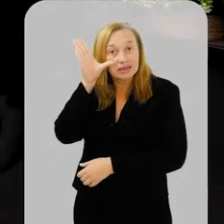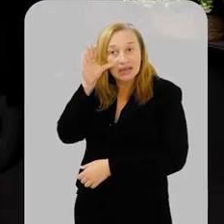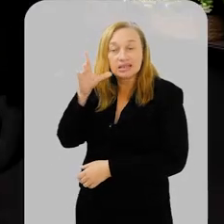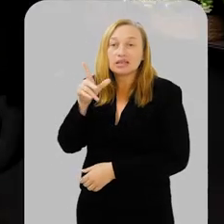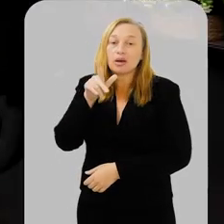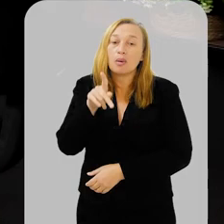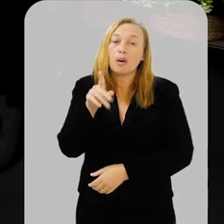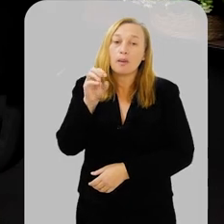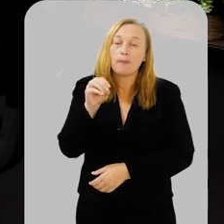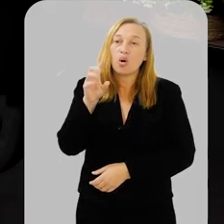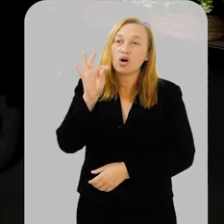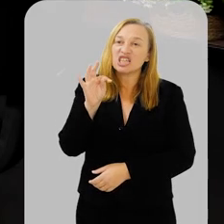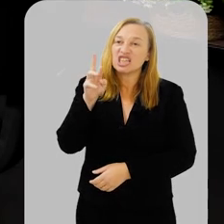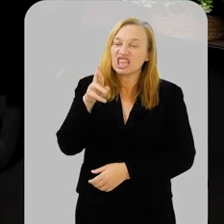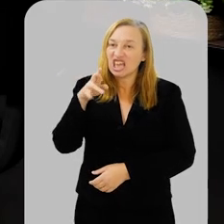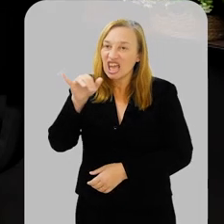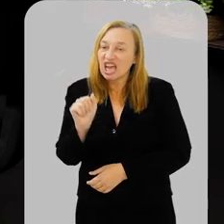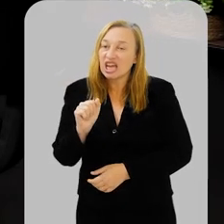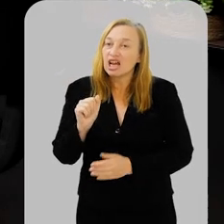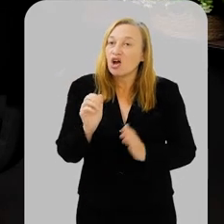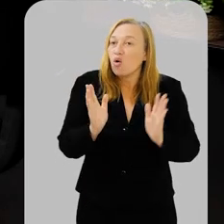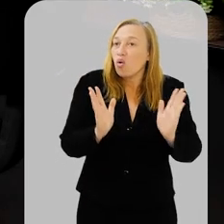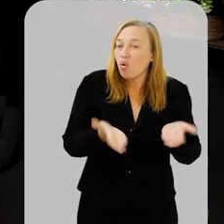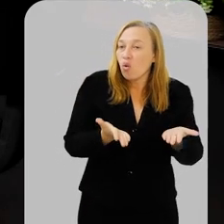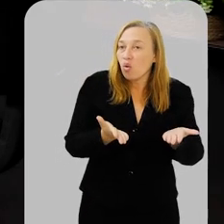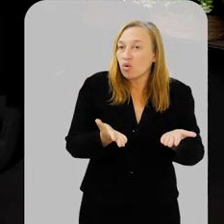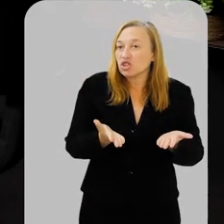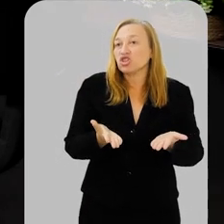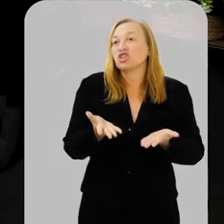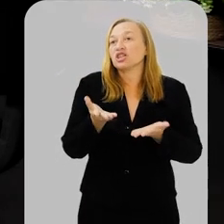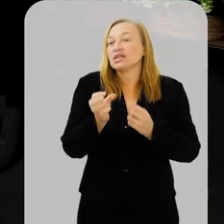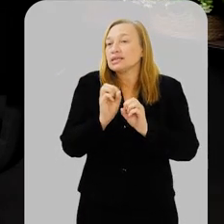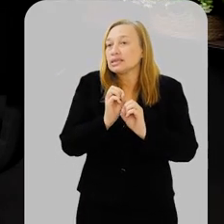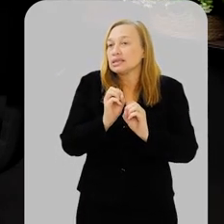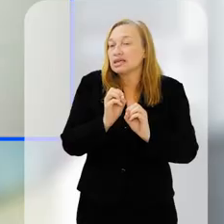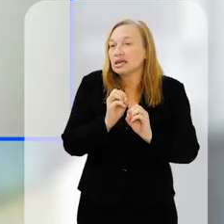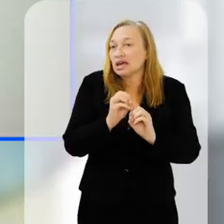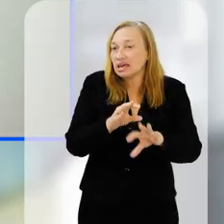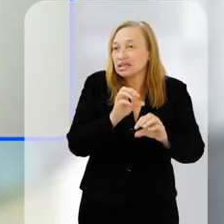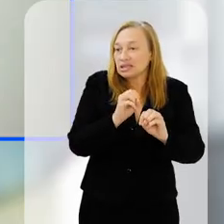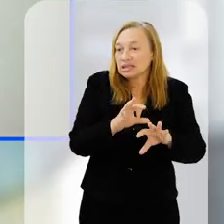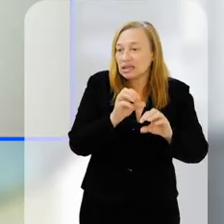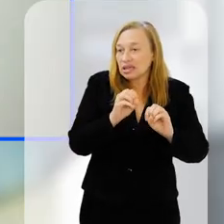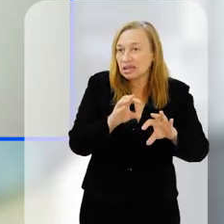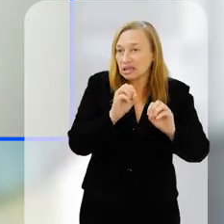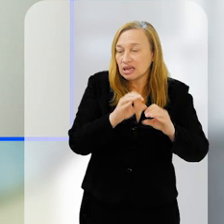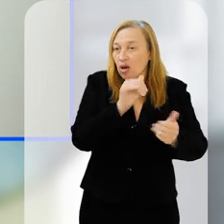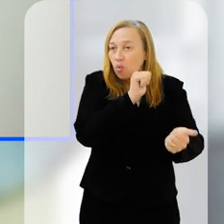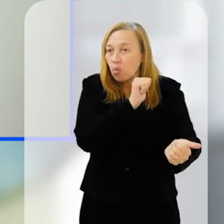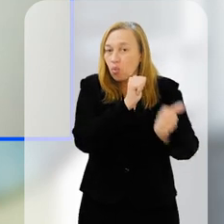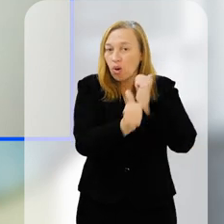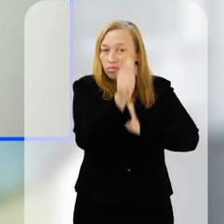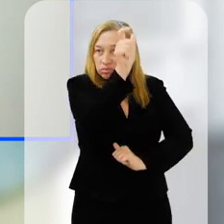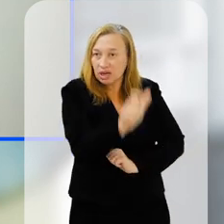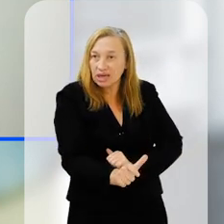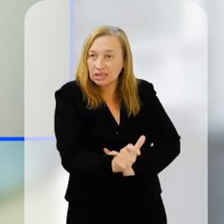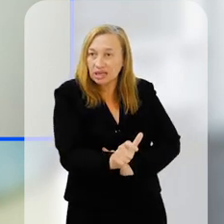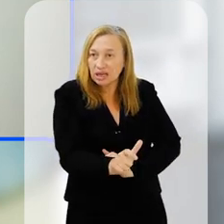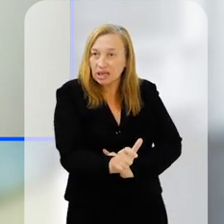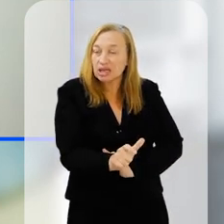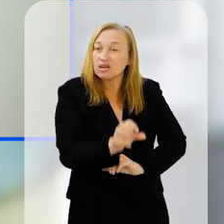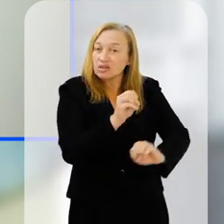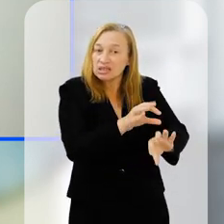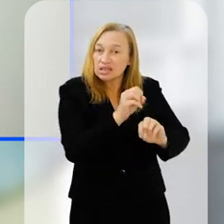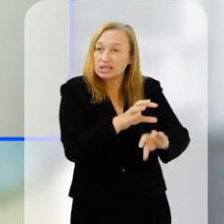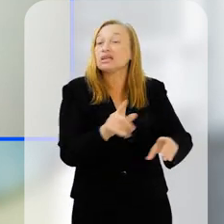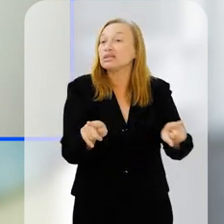muito interessante, Putira, porque aquilo que hoje em dia se preconiza, se recomenda para um atleta de alto desempenho é a mesma